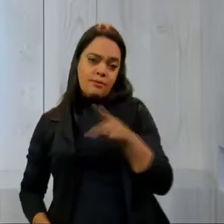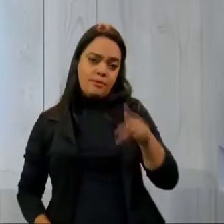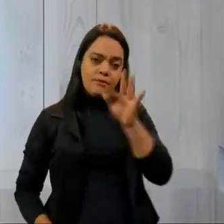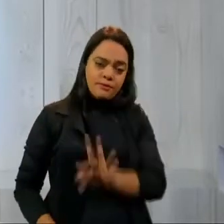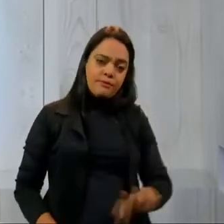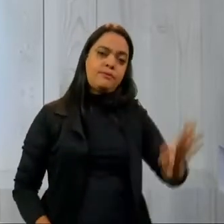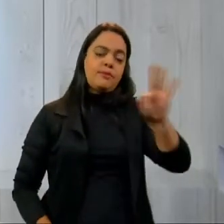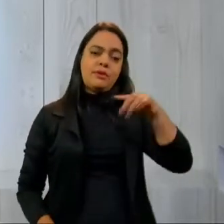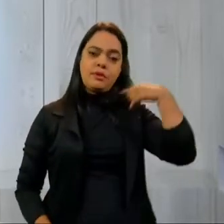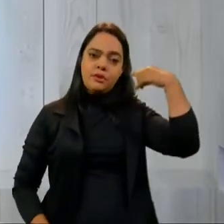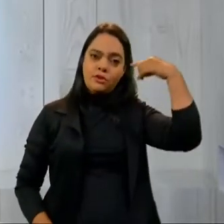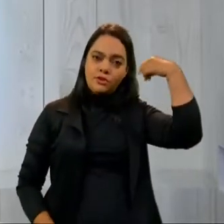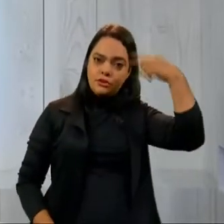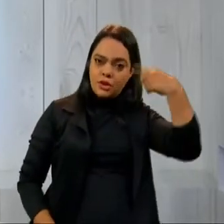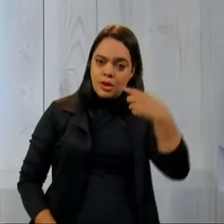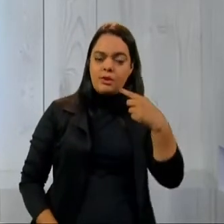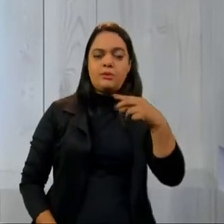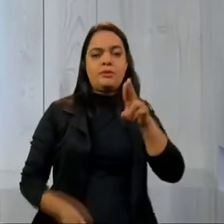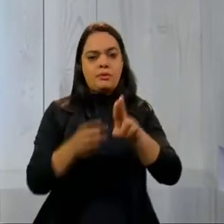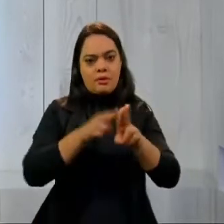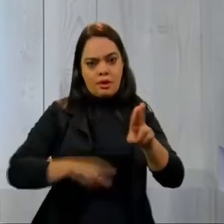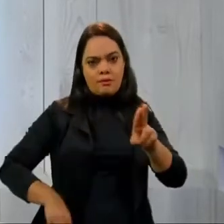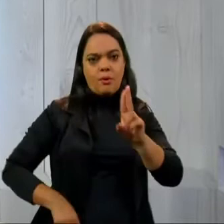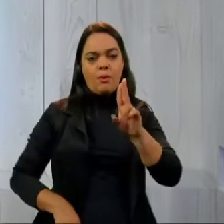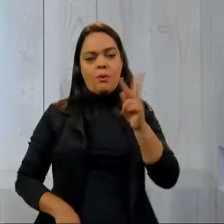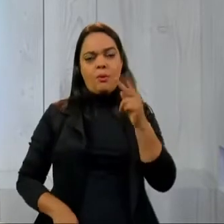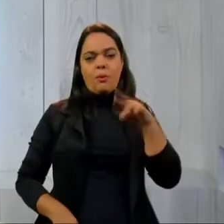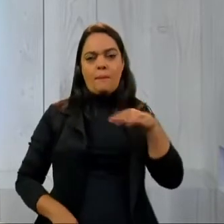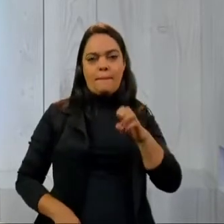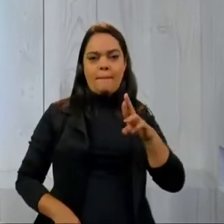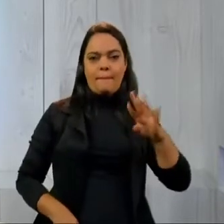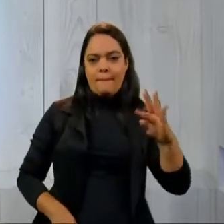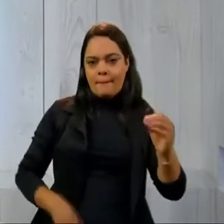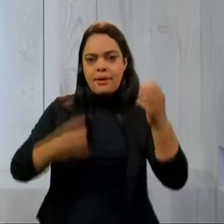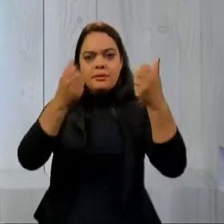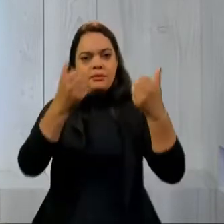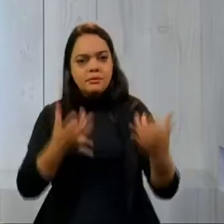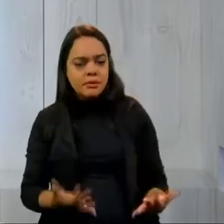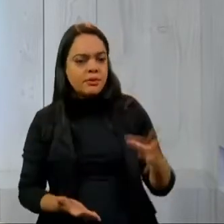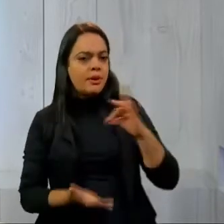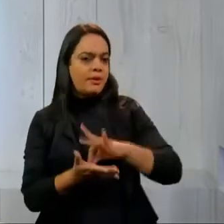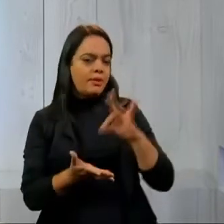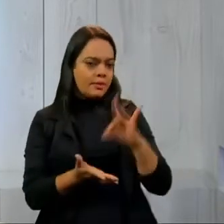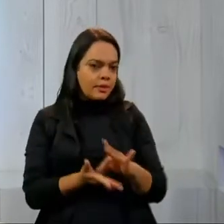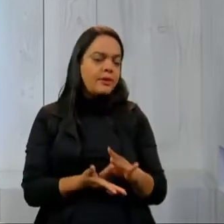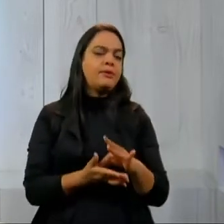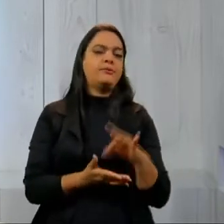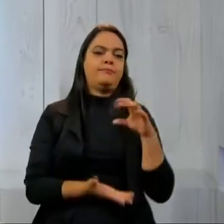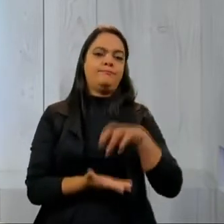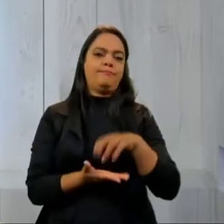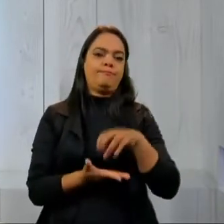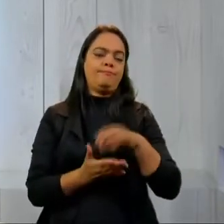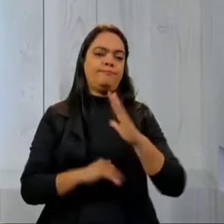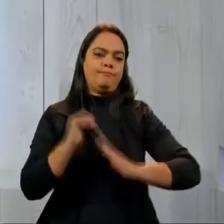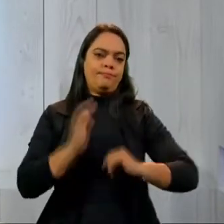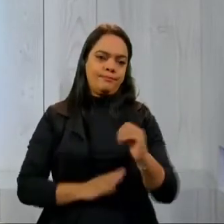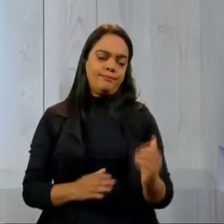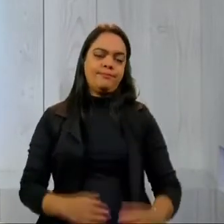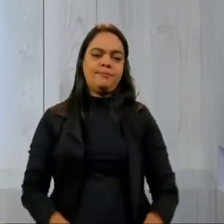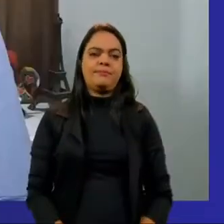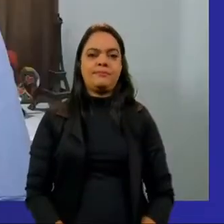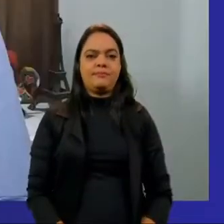Direito da UFU, Humberto Bersani, falou sobre o assunto e comentou sobre a realidade social dessa categoria com a pandemia.